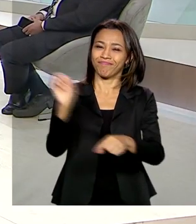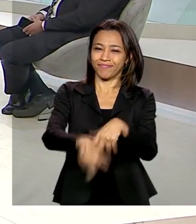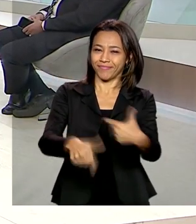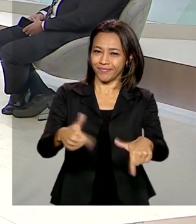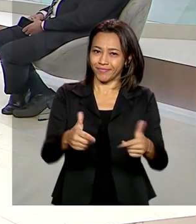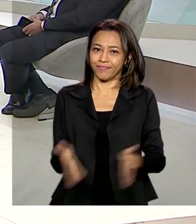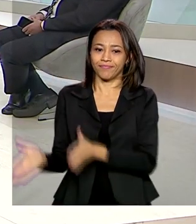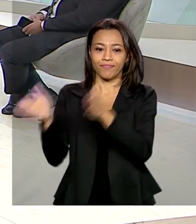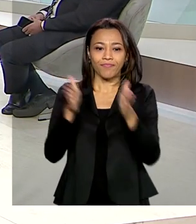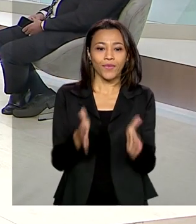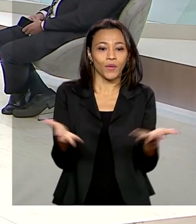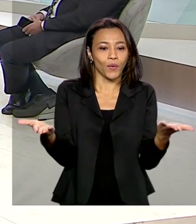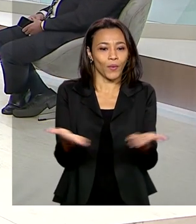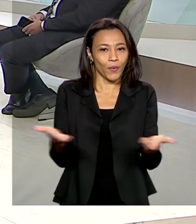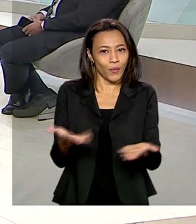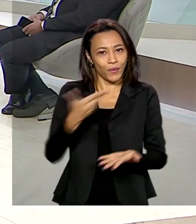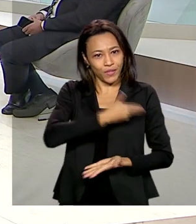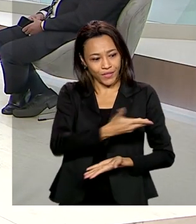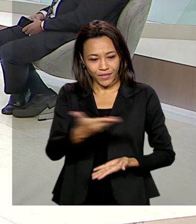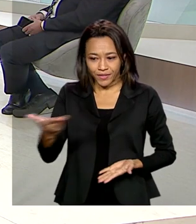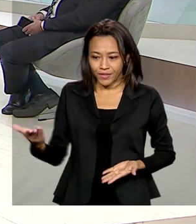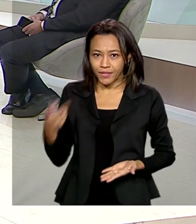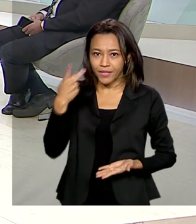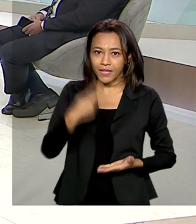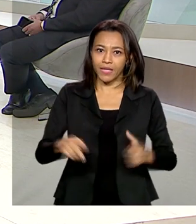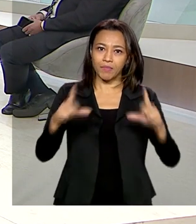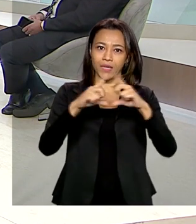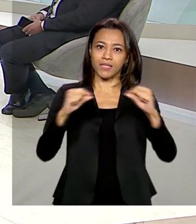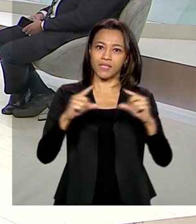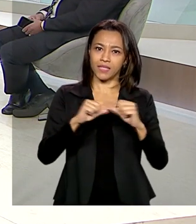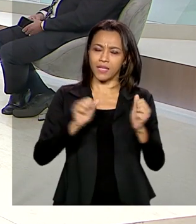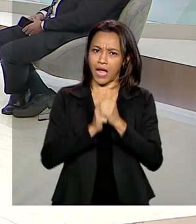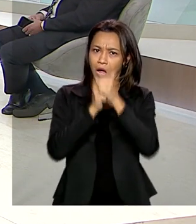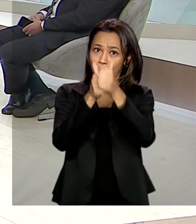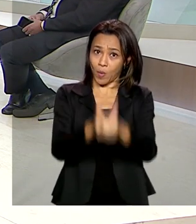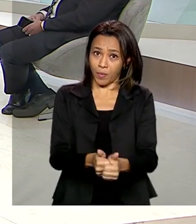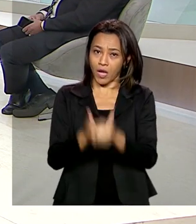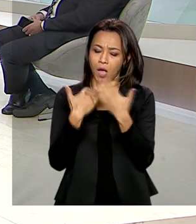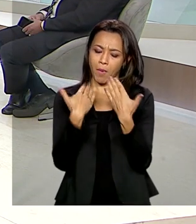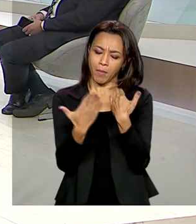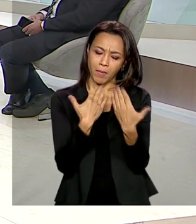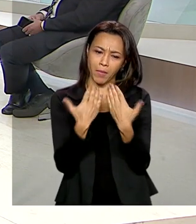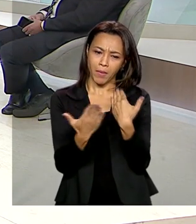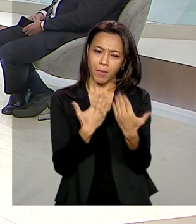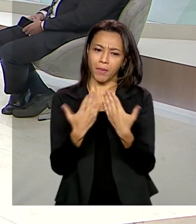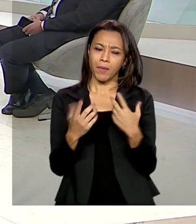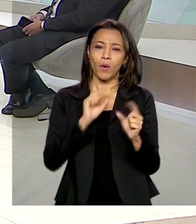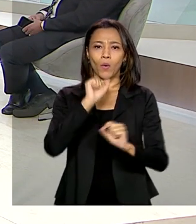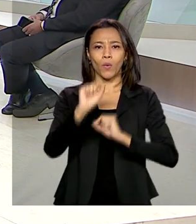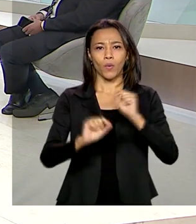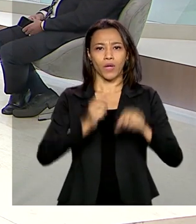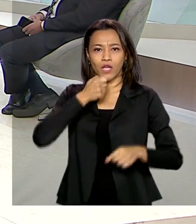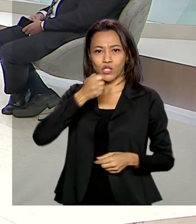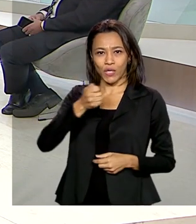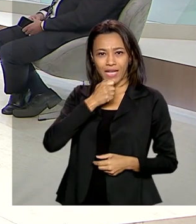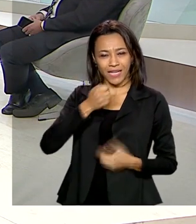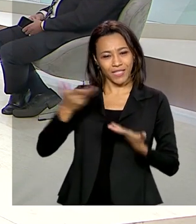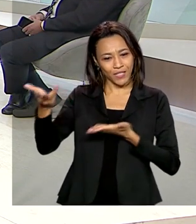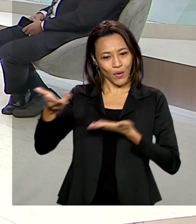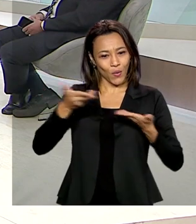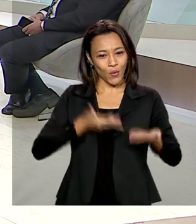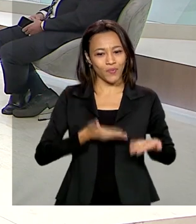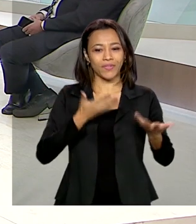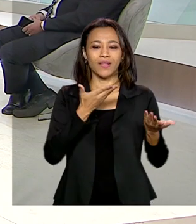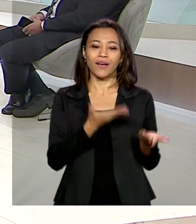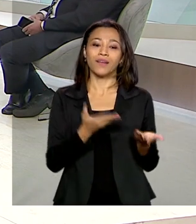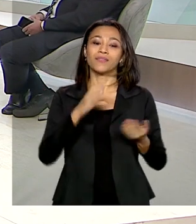hoje, aqui nos estúdios da TV Brasil, em Brasília, acompanham essa conversa, participando dessa conversa, o jornalista convidado Carlos